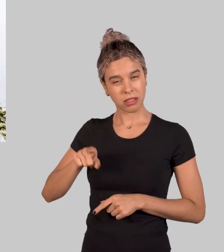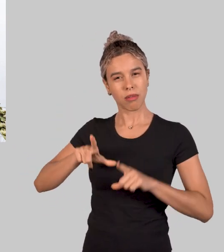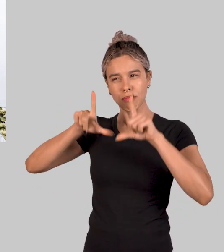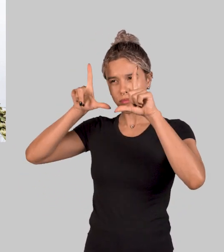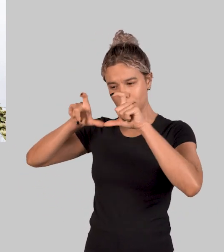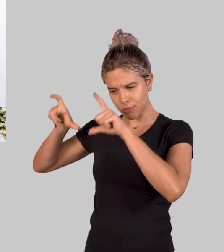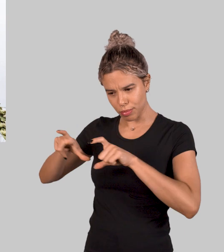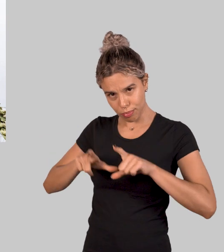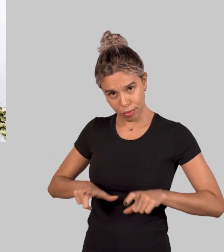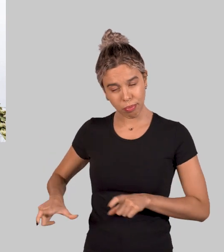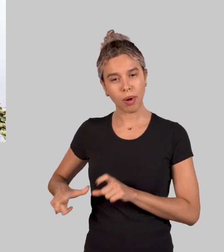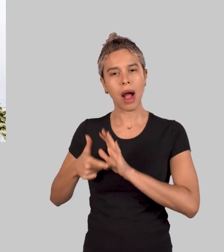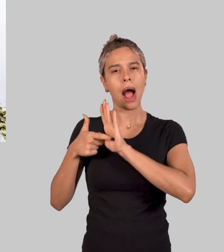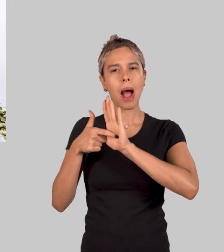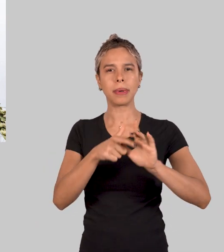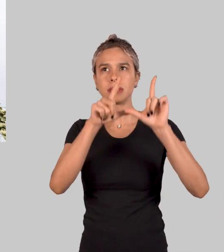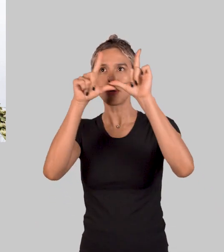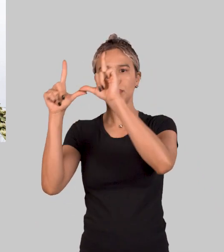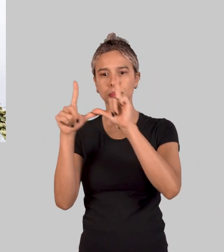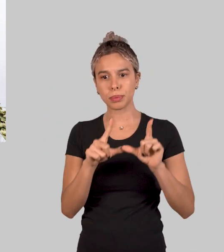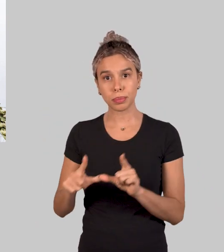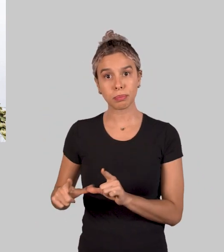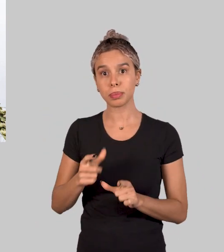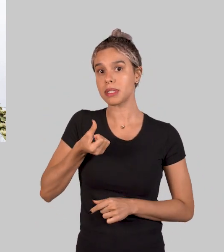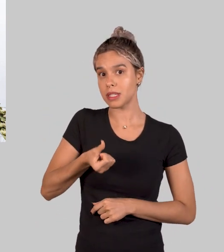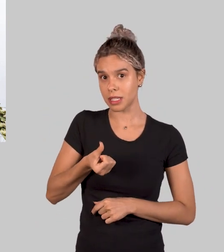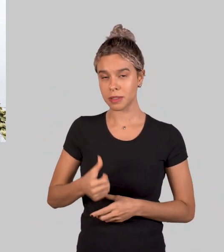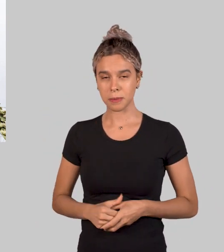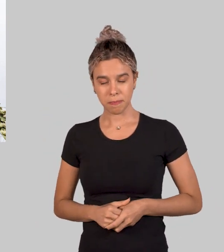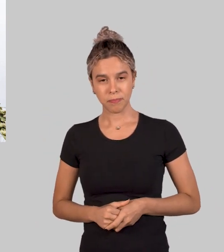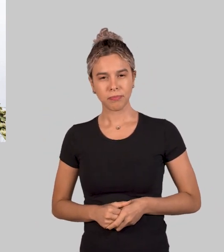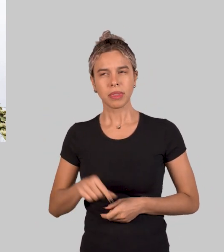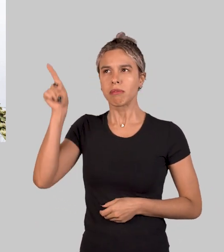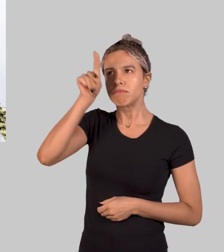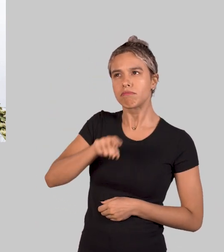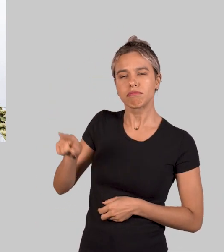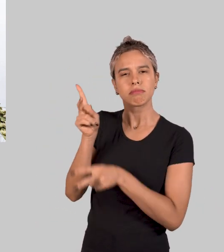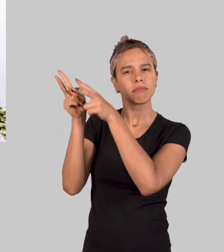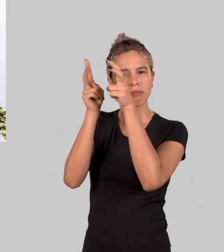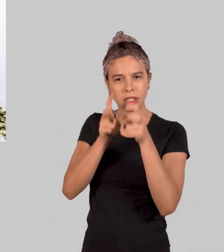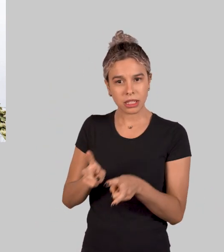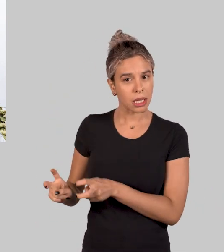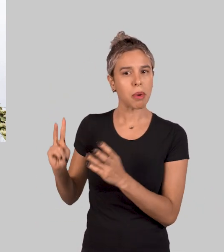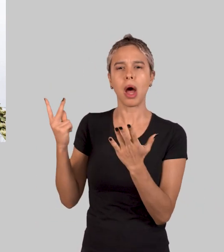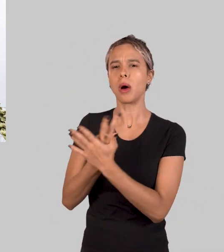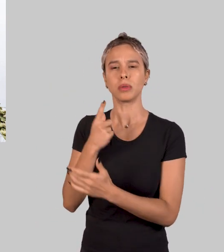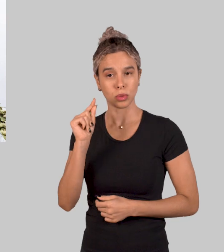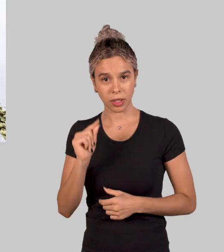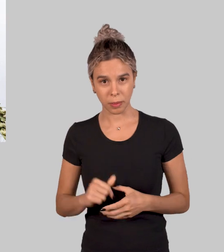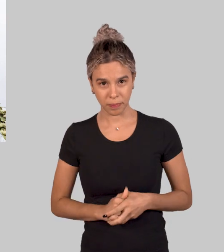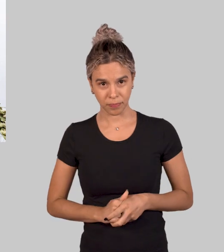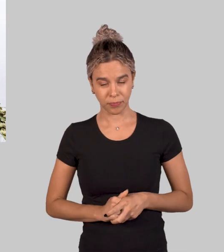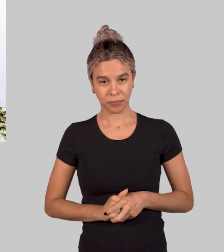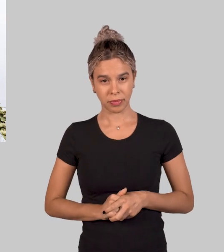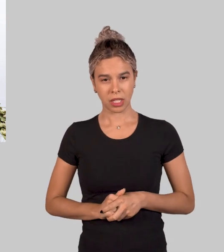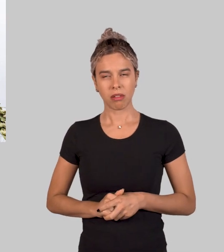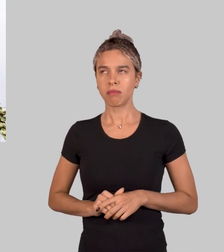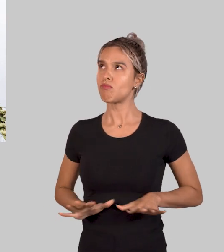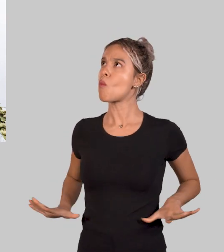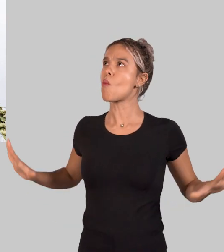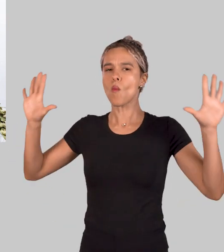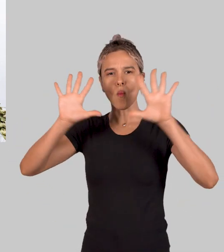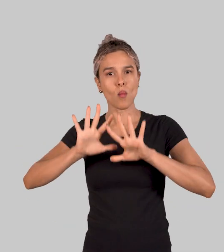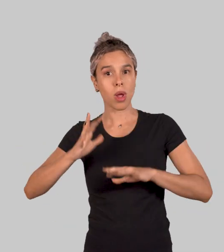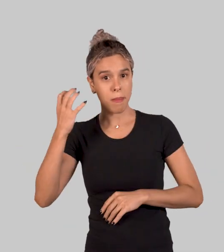Esse registro, em particular, é apresentado numa sequência de seis fotografias. Nelas podemos ver a seguinte situação. Em um